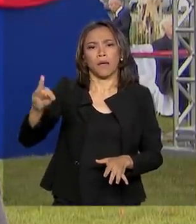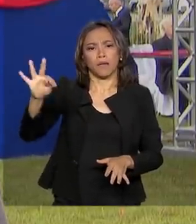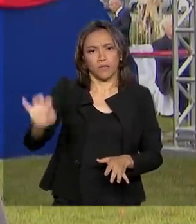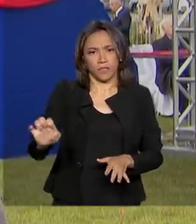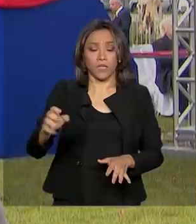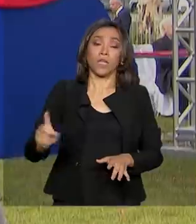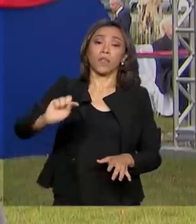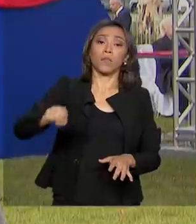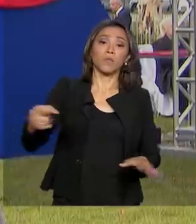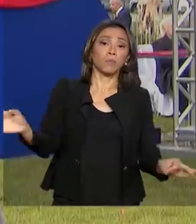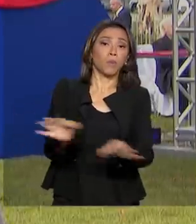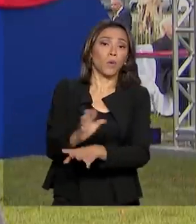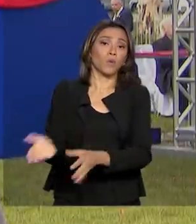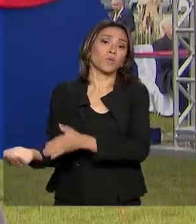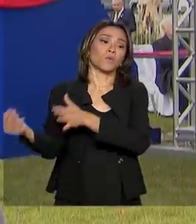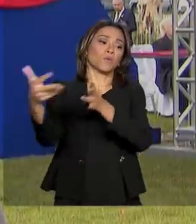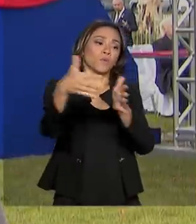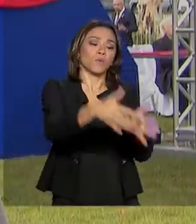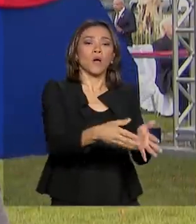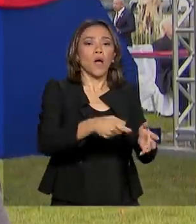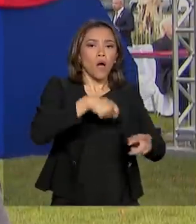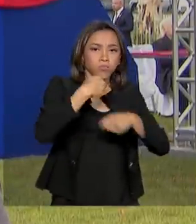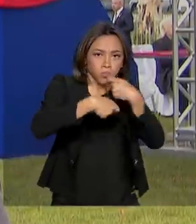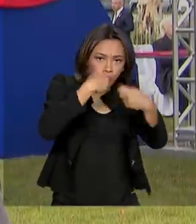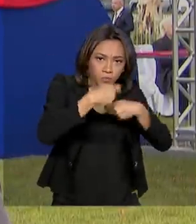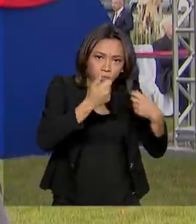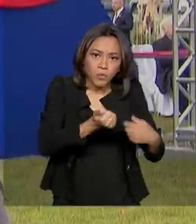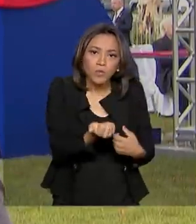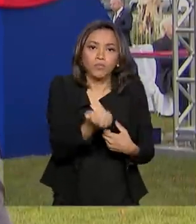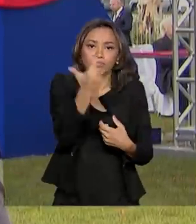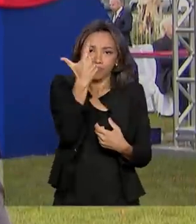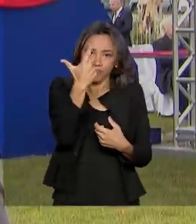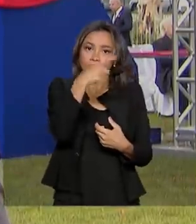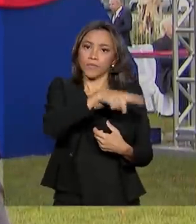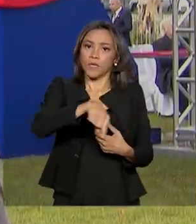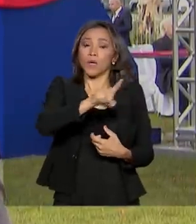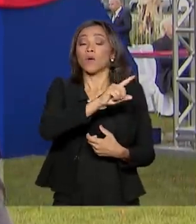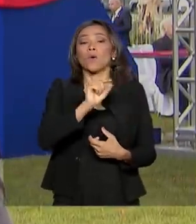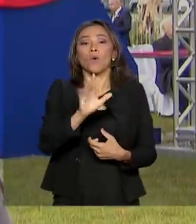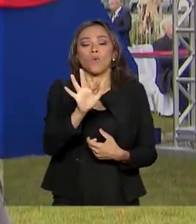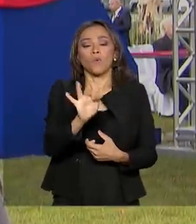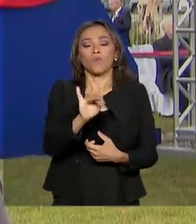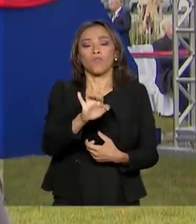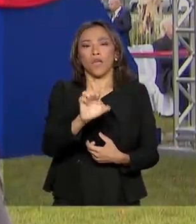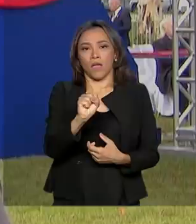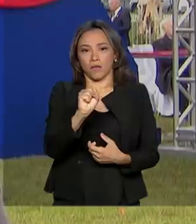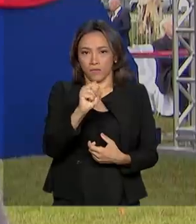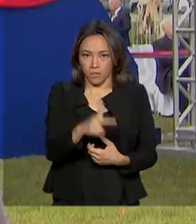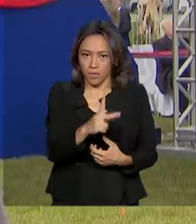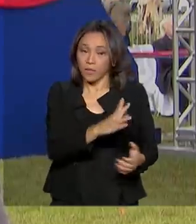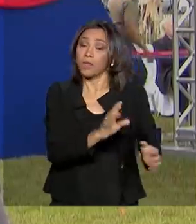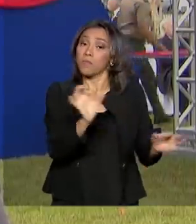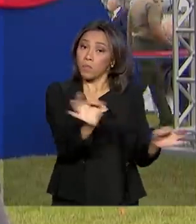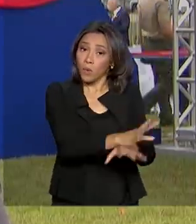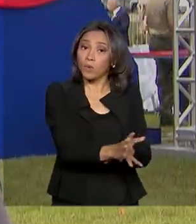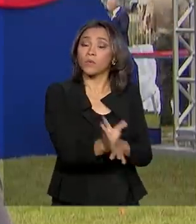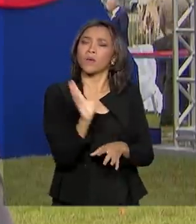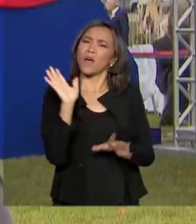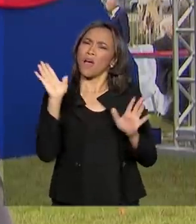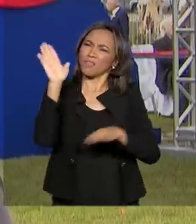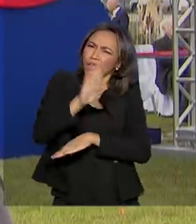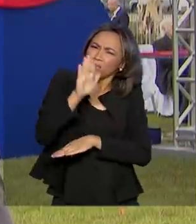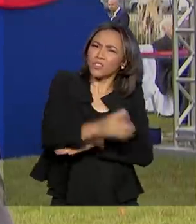com representantes da Fiesp, a Federação das Indústrias do Estado de São Paulo, e no final do dia retorna para Brasília.